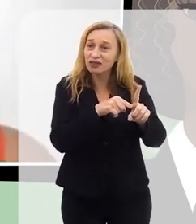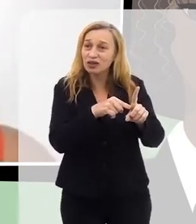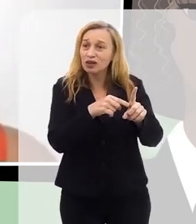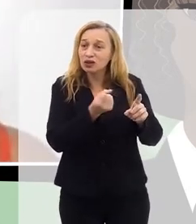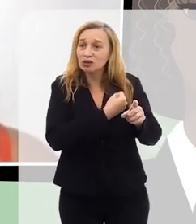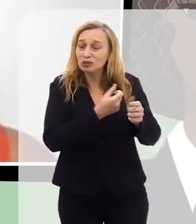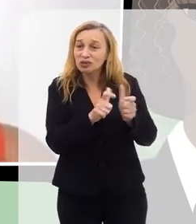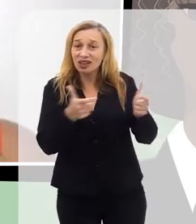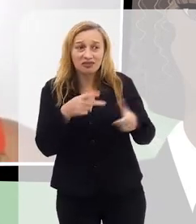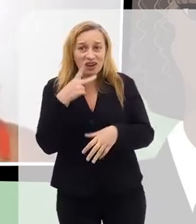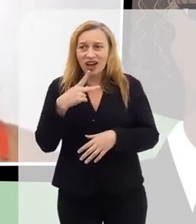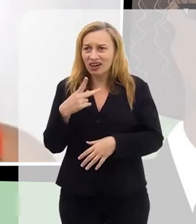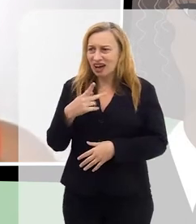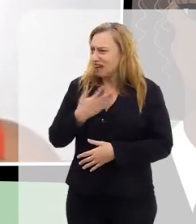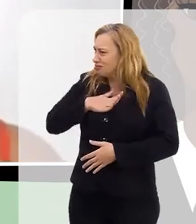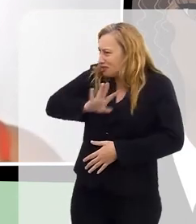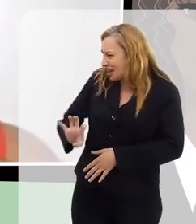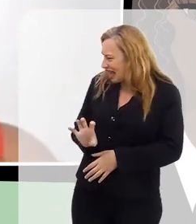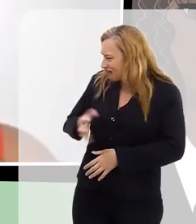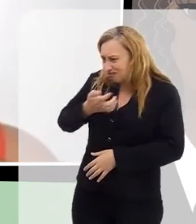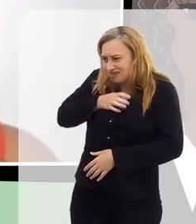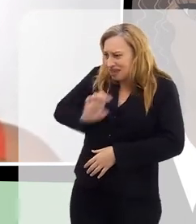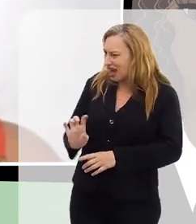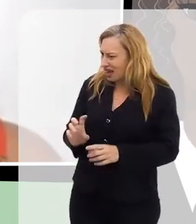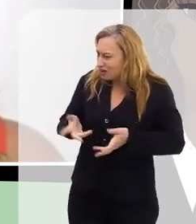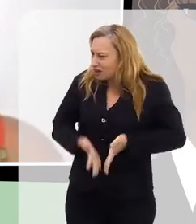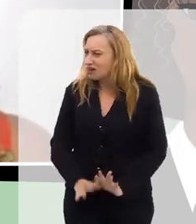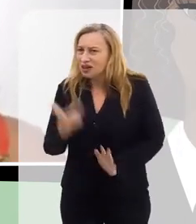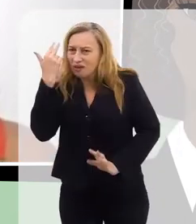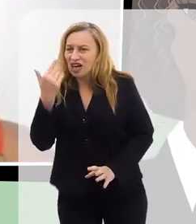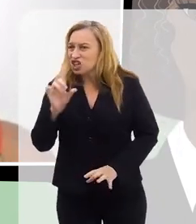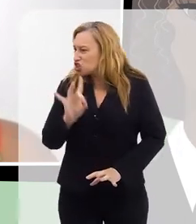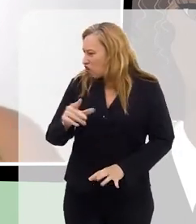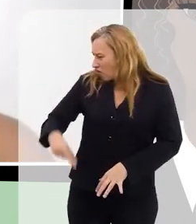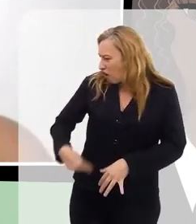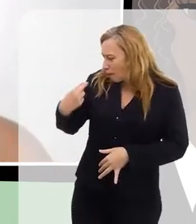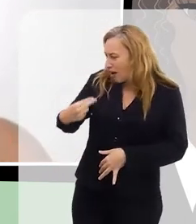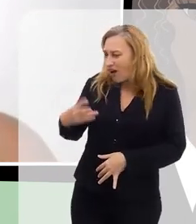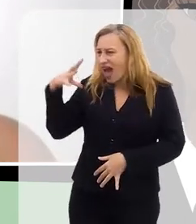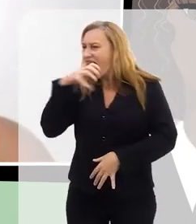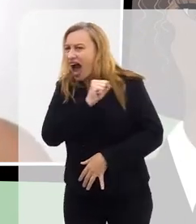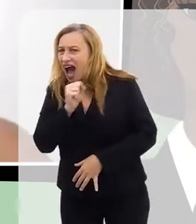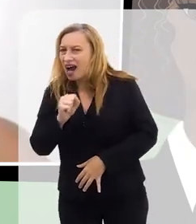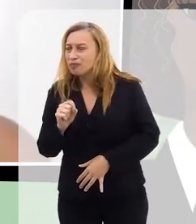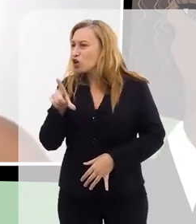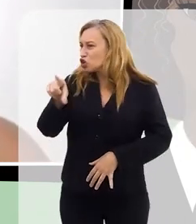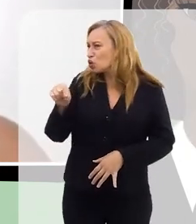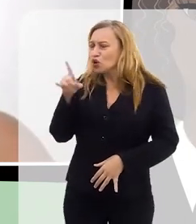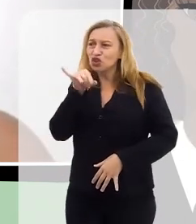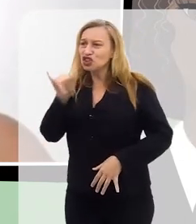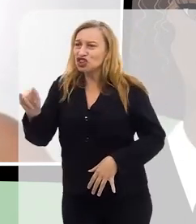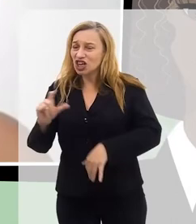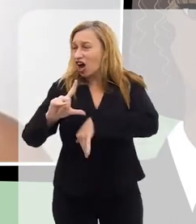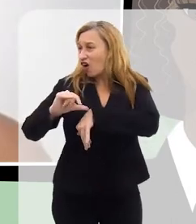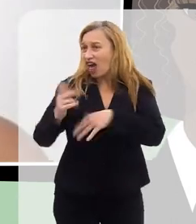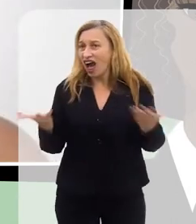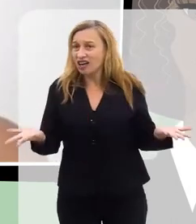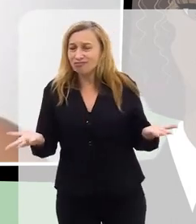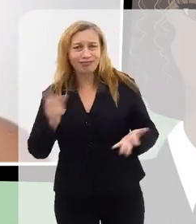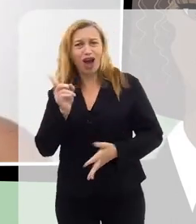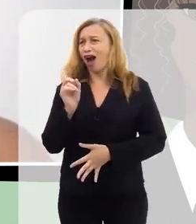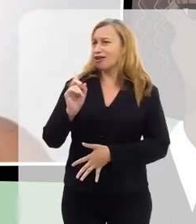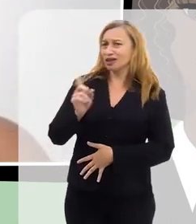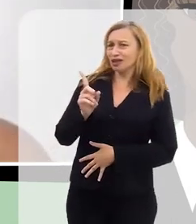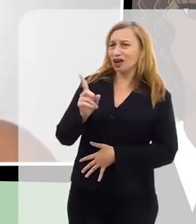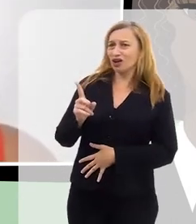grande maioria dizia, nossa, que horror, não, não vou ter parto normal, eu vou ter cesárea, muito mais rápido, eu escolho o dia, não,